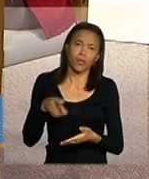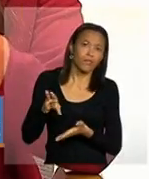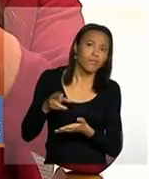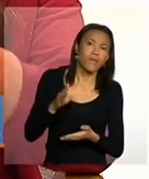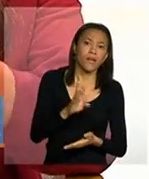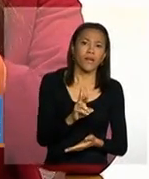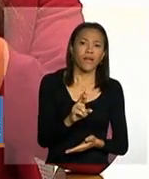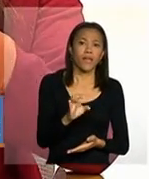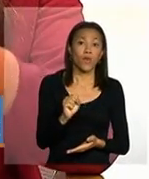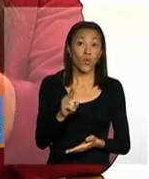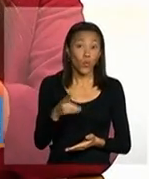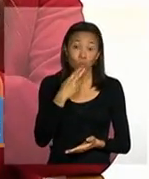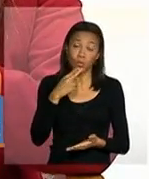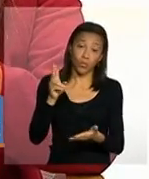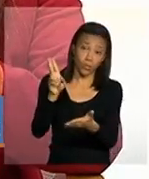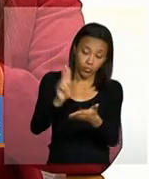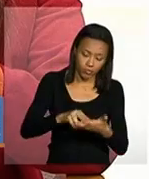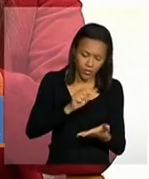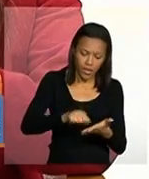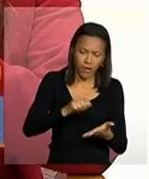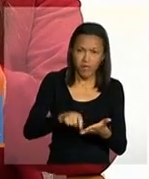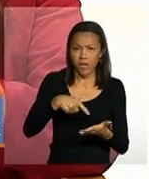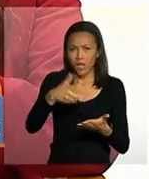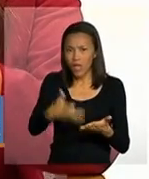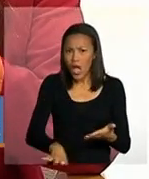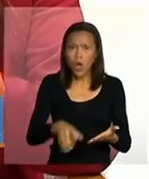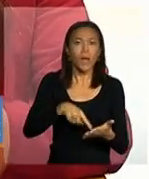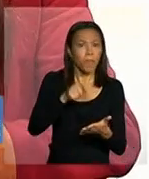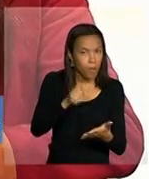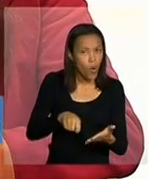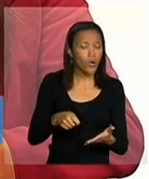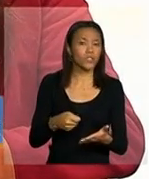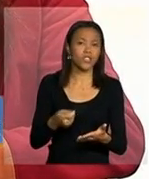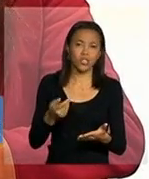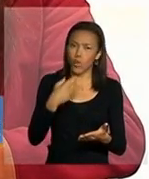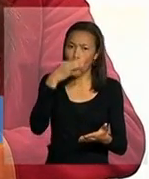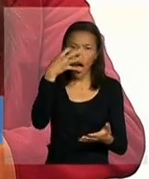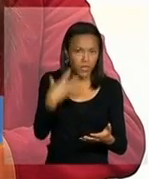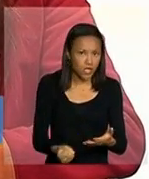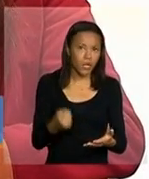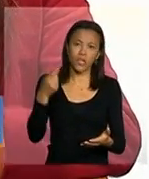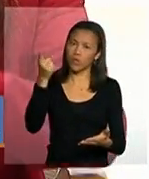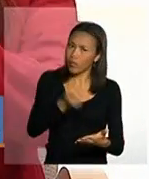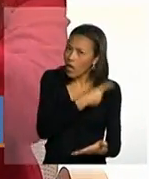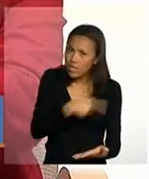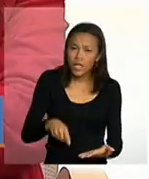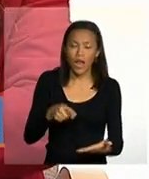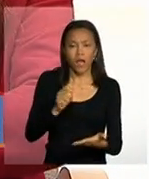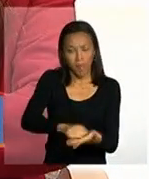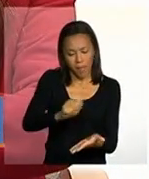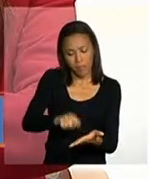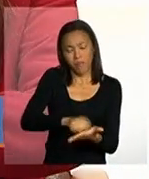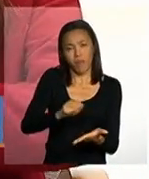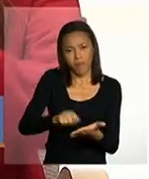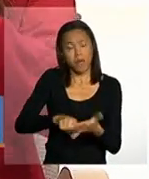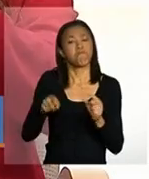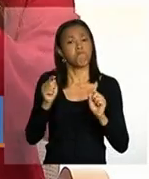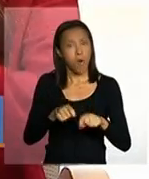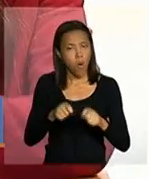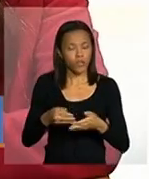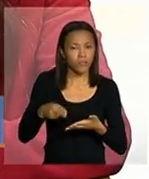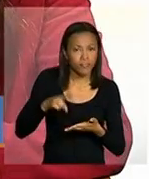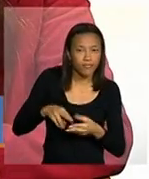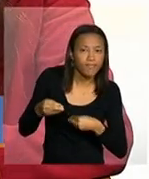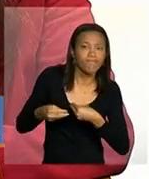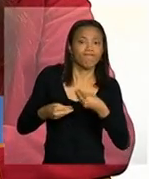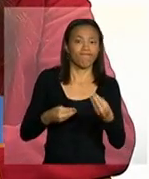contestação da família que ela recorre ela discorda daquele descumprimento daquele efeito sobre o benefício ela deve